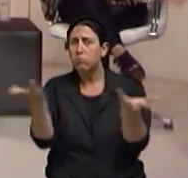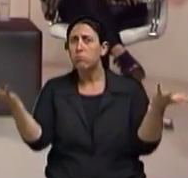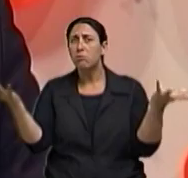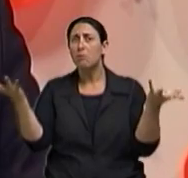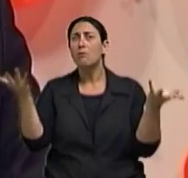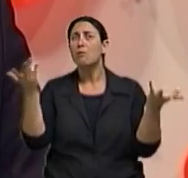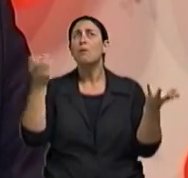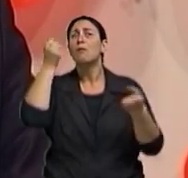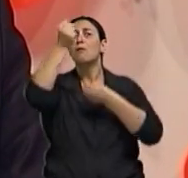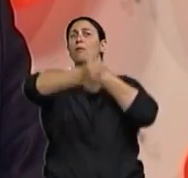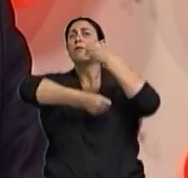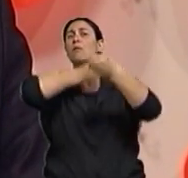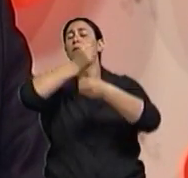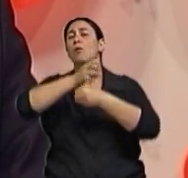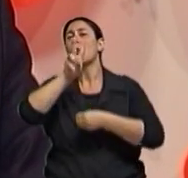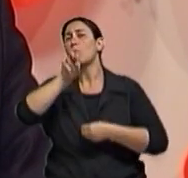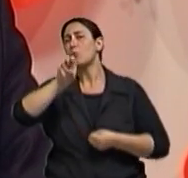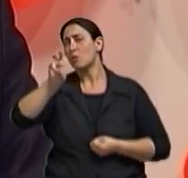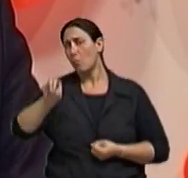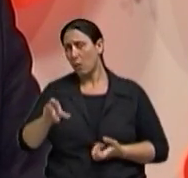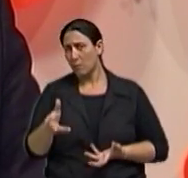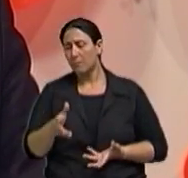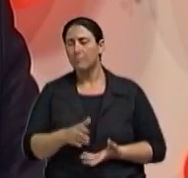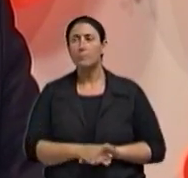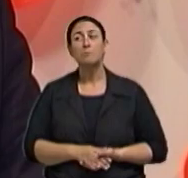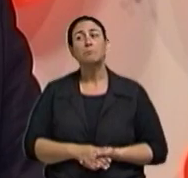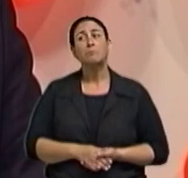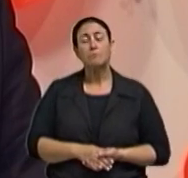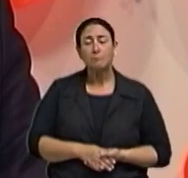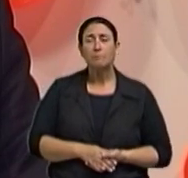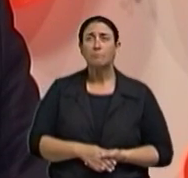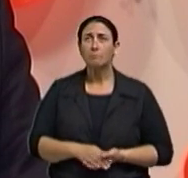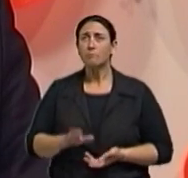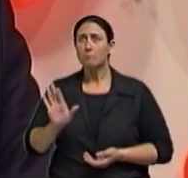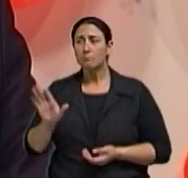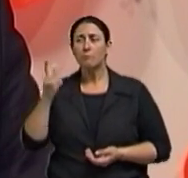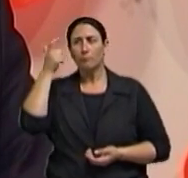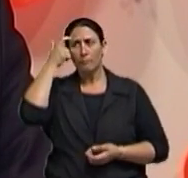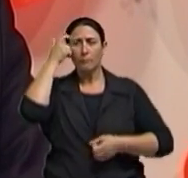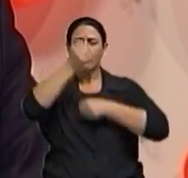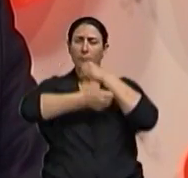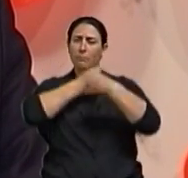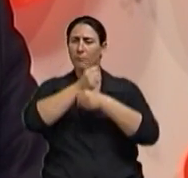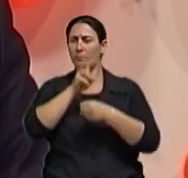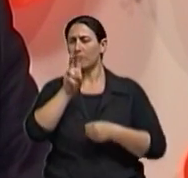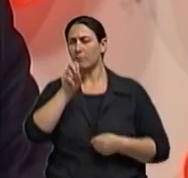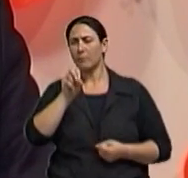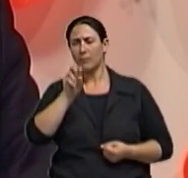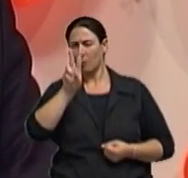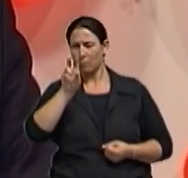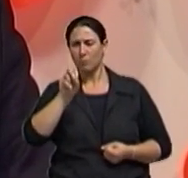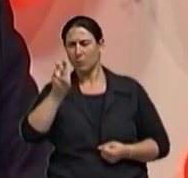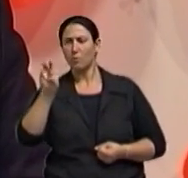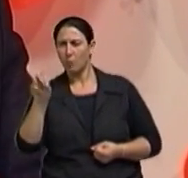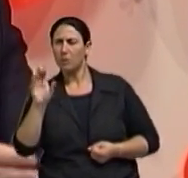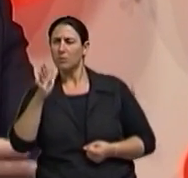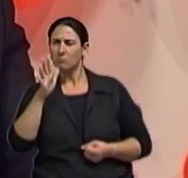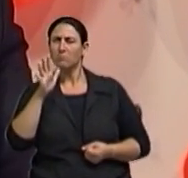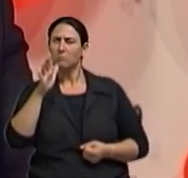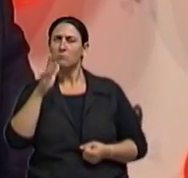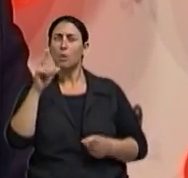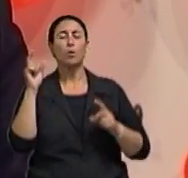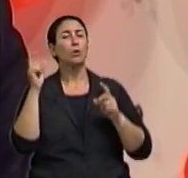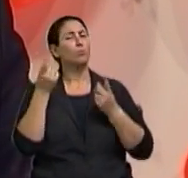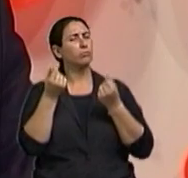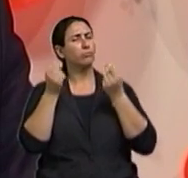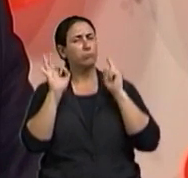a situação econômica em 2050, a gente pode fazer algumas previsões. Em 2050, provavelmente, a moeda não vai ser o dólar, pelo menos